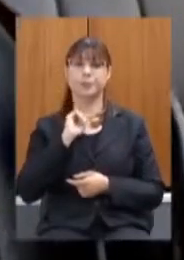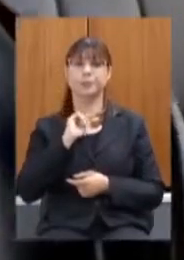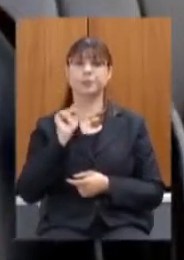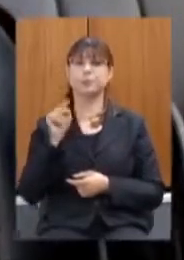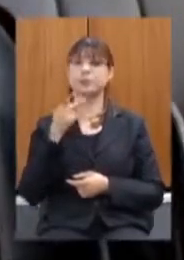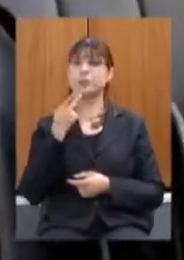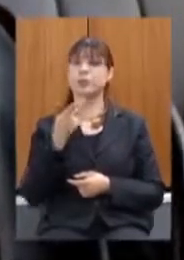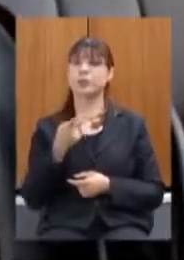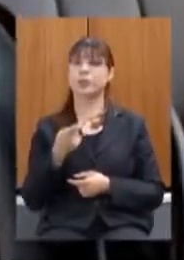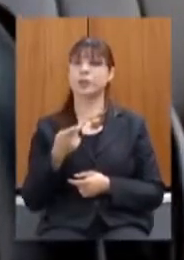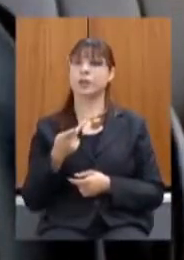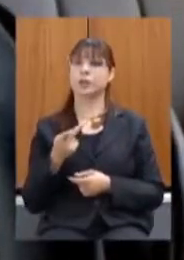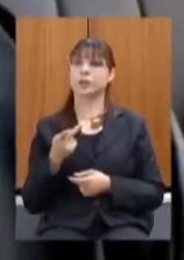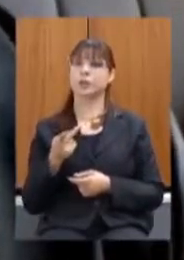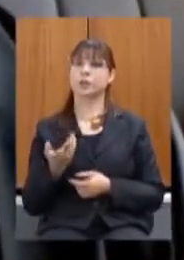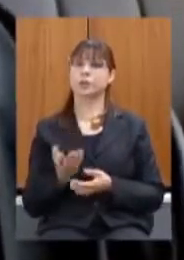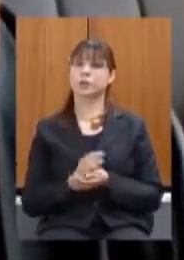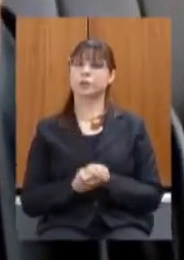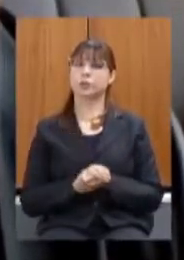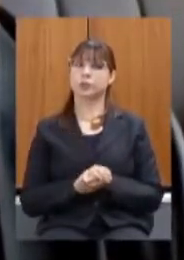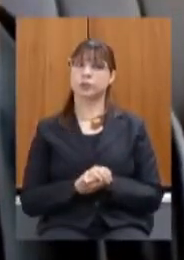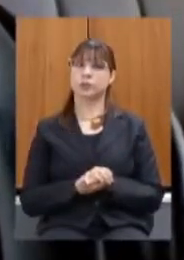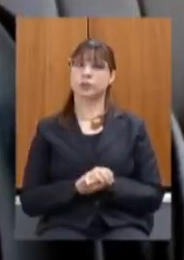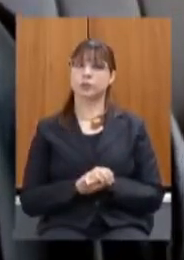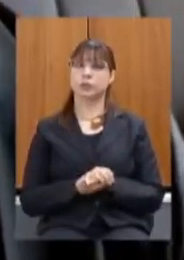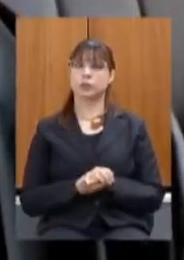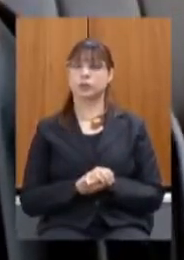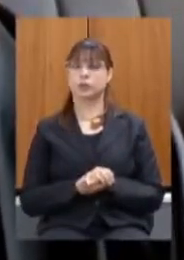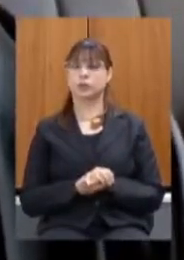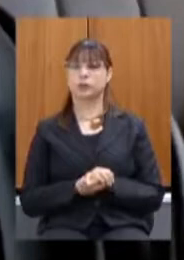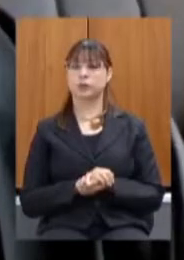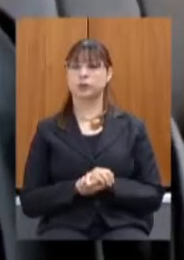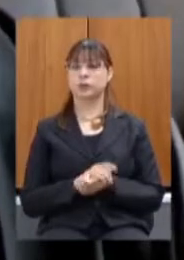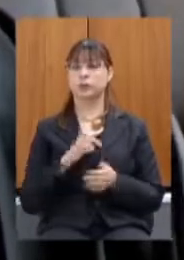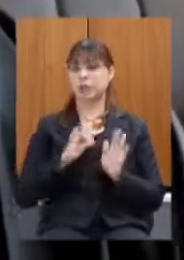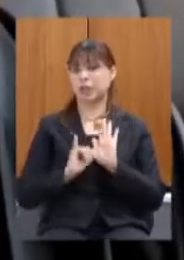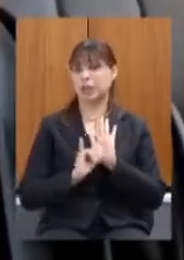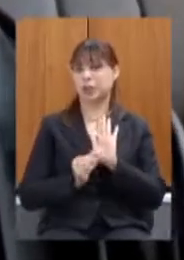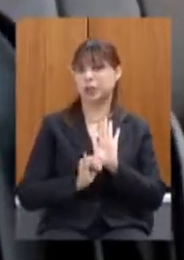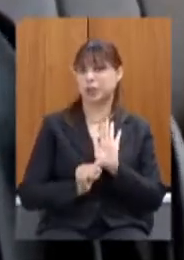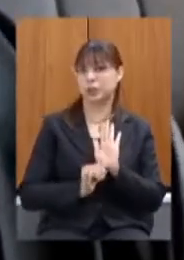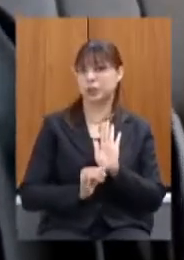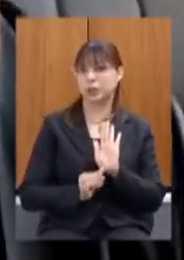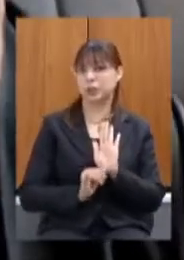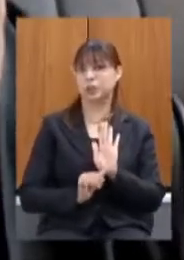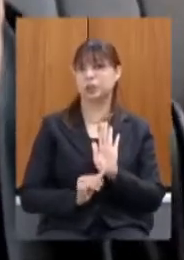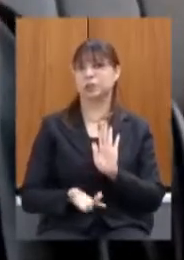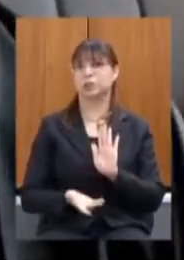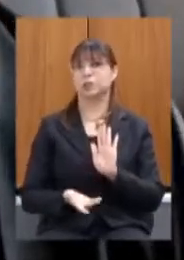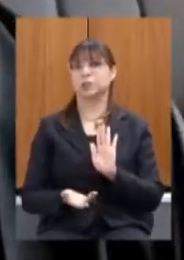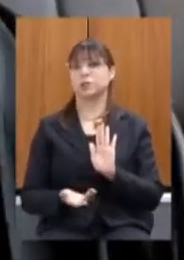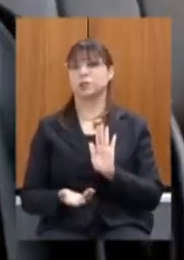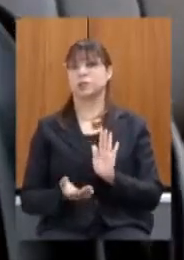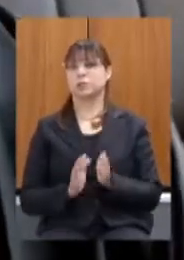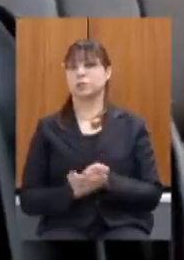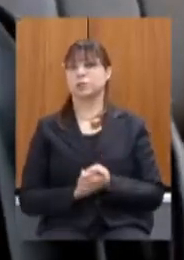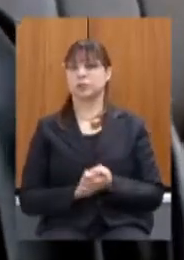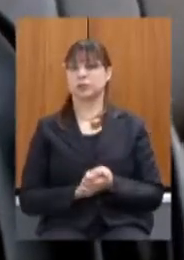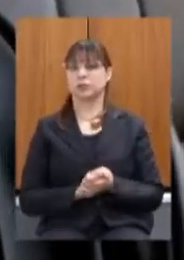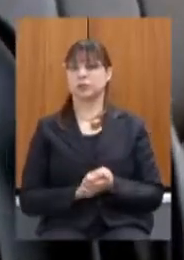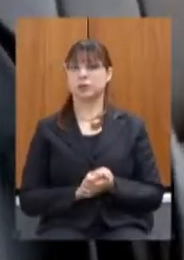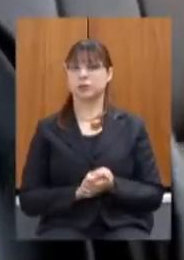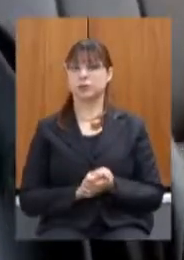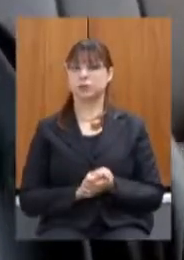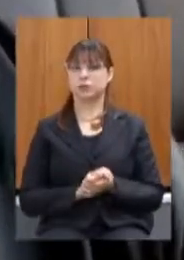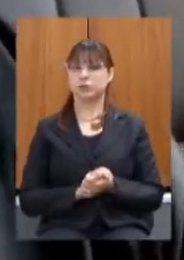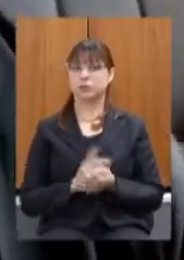falou sobre a enfim alguns editais que deram desertos permito foi isso que eu entendi mas eu